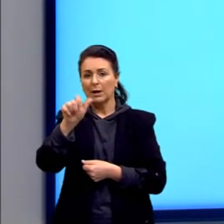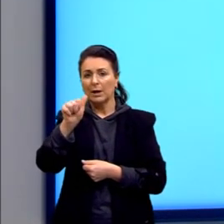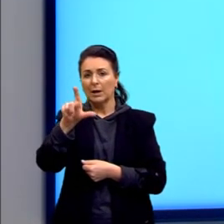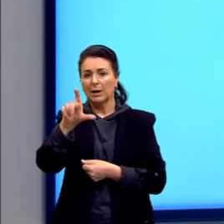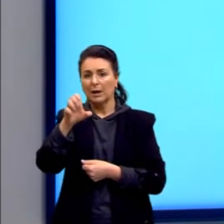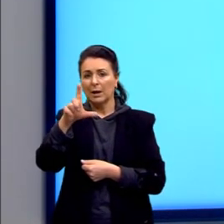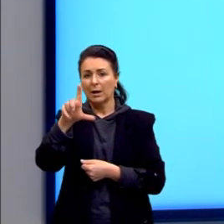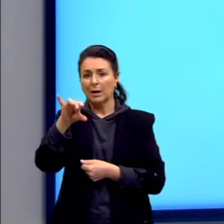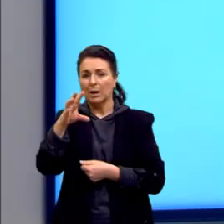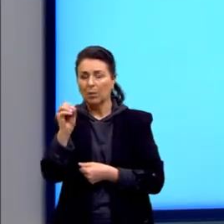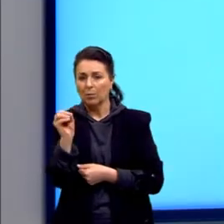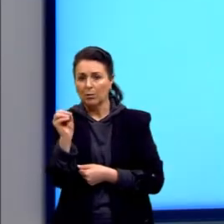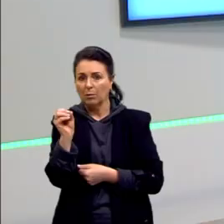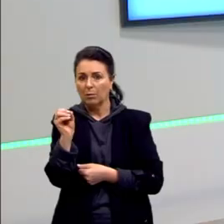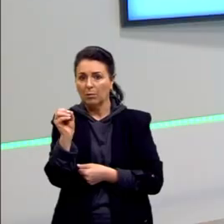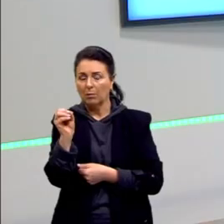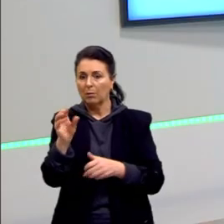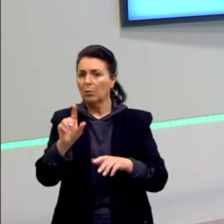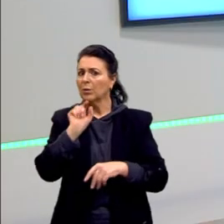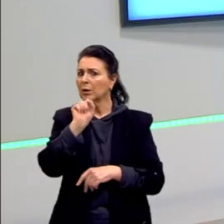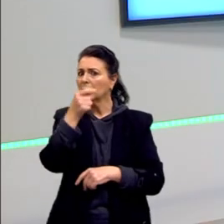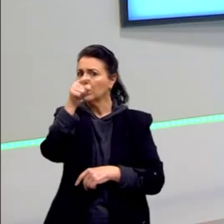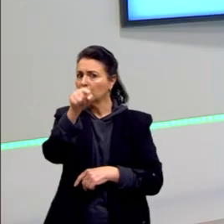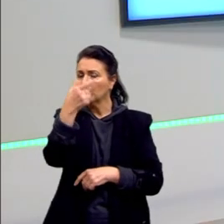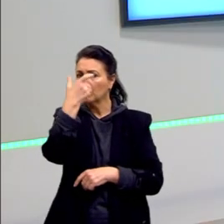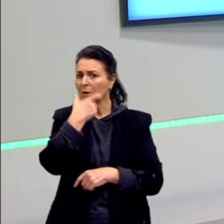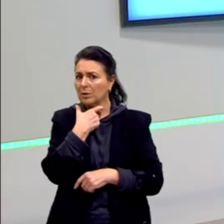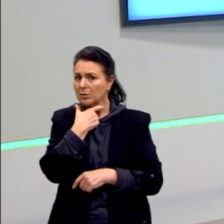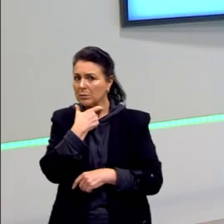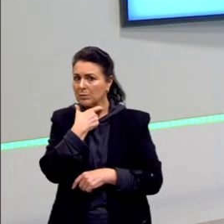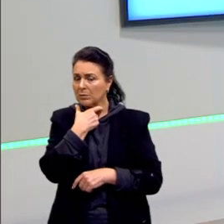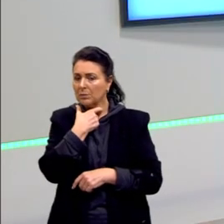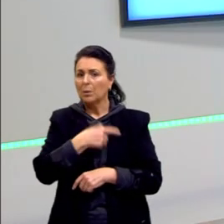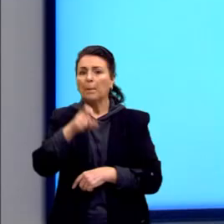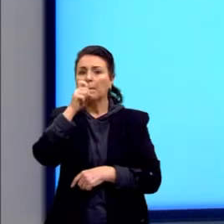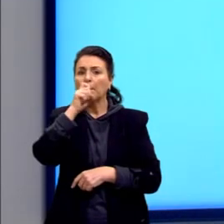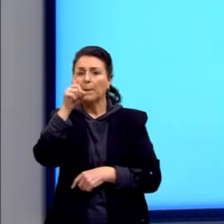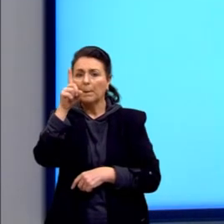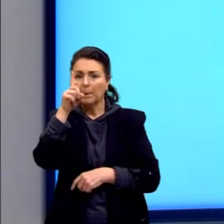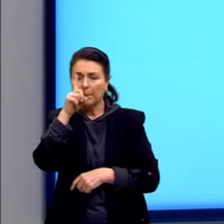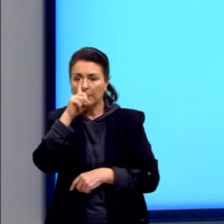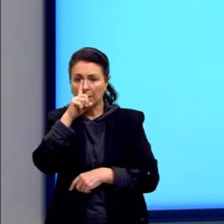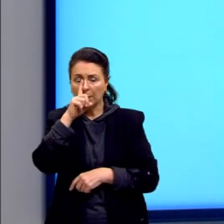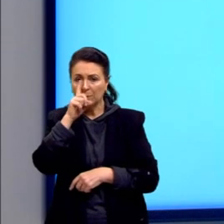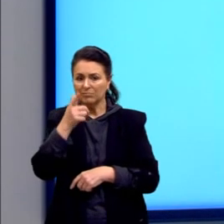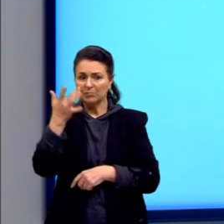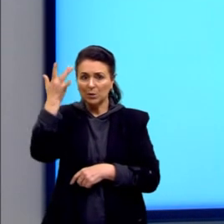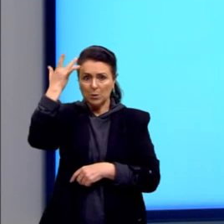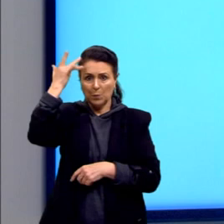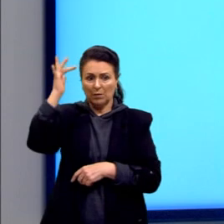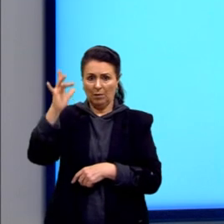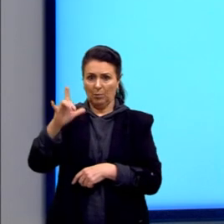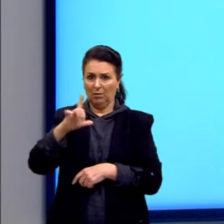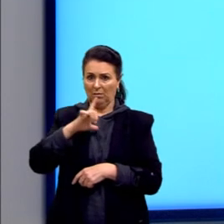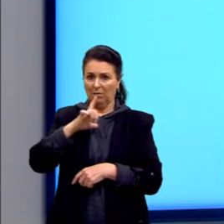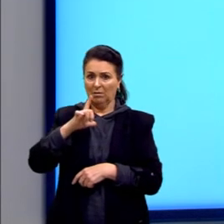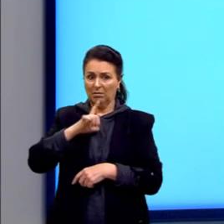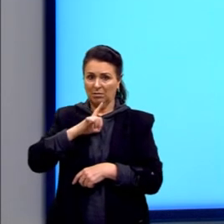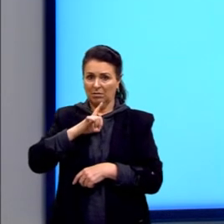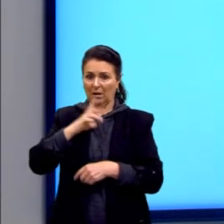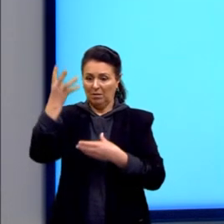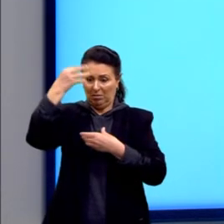pessoal? Bom, quando os pais do paciente não sabem que são